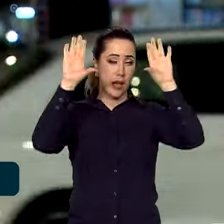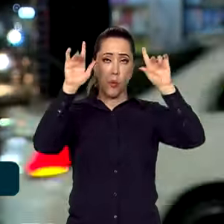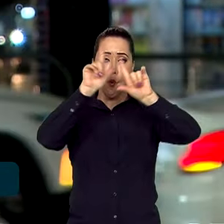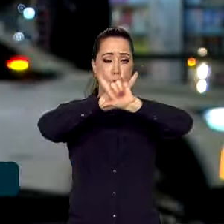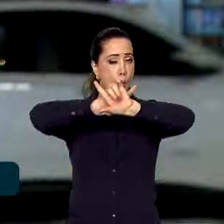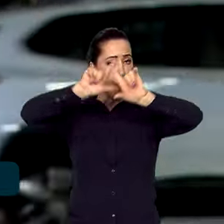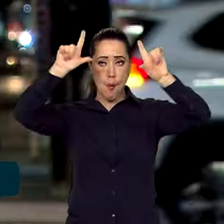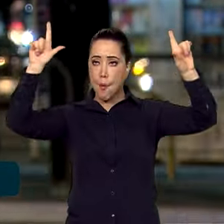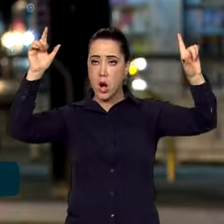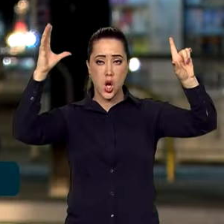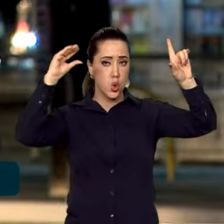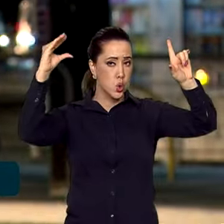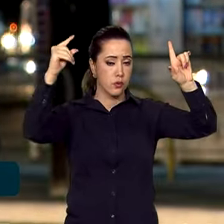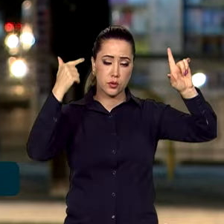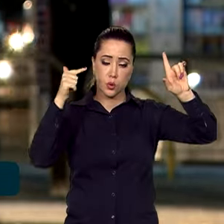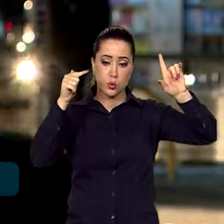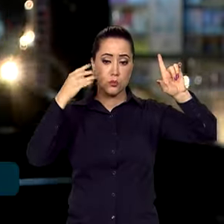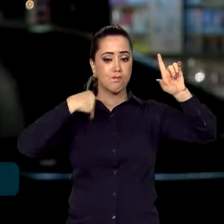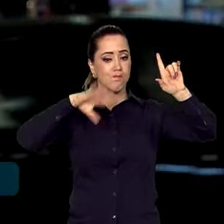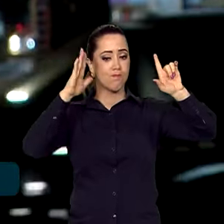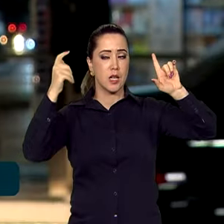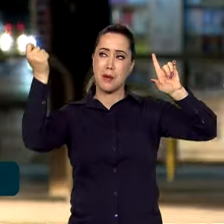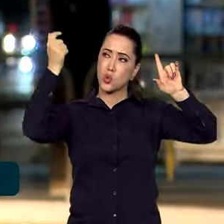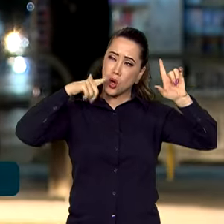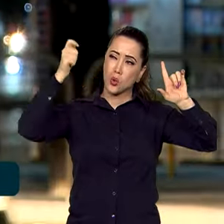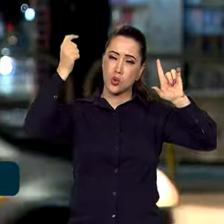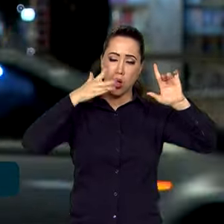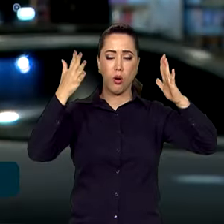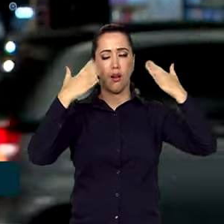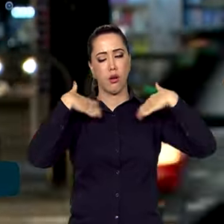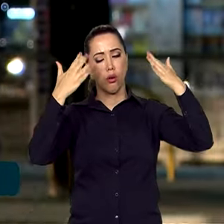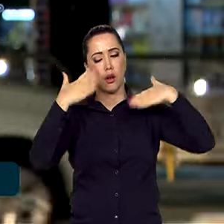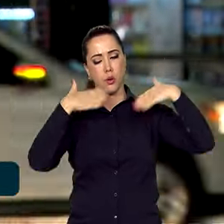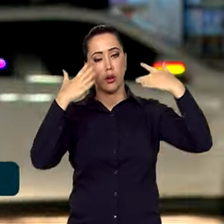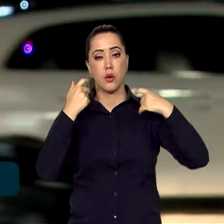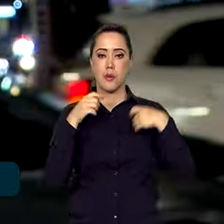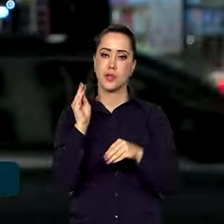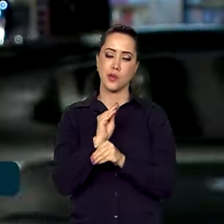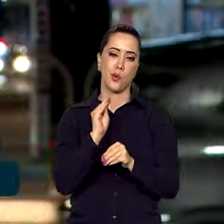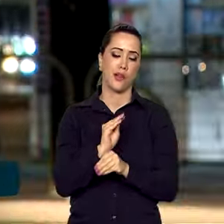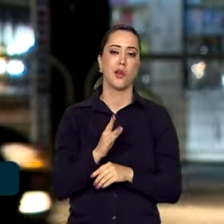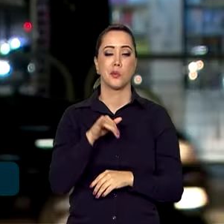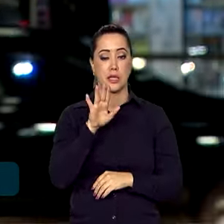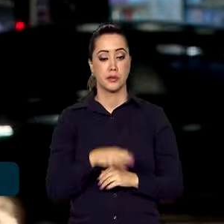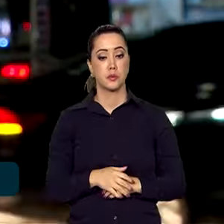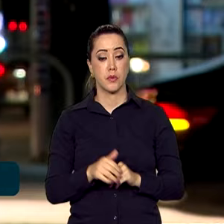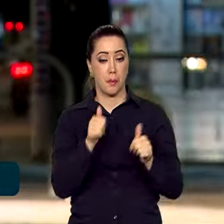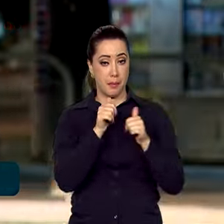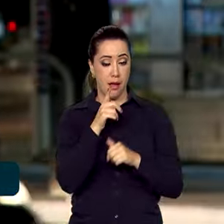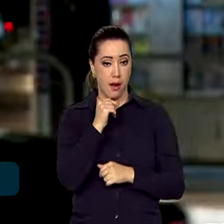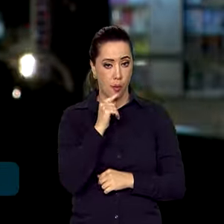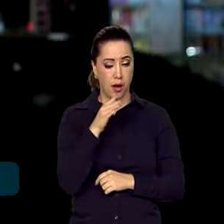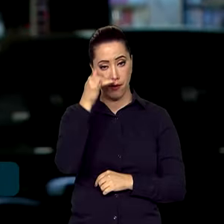incidência da radiação solar e os cuidados devem ser redobrados. Então, beber bastante